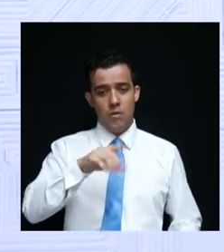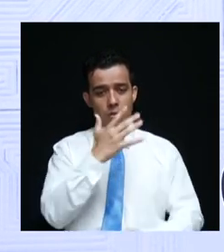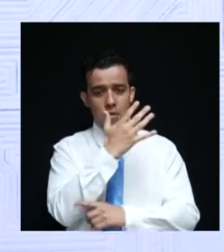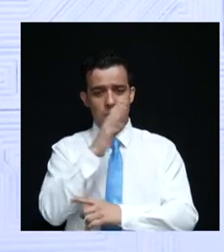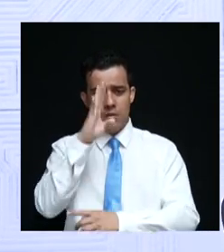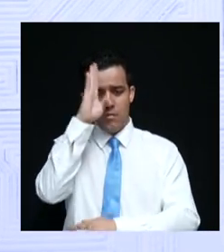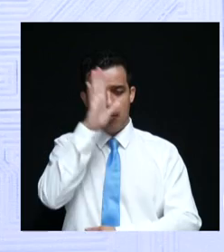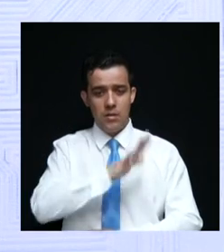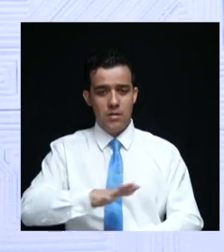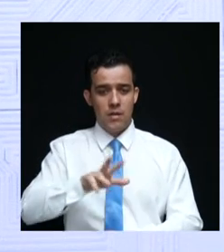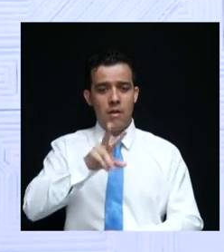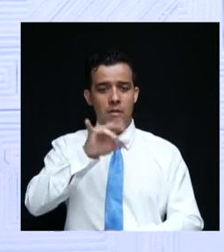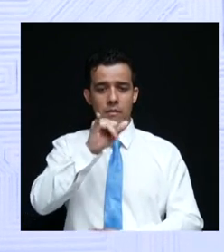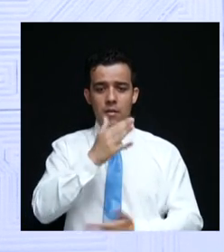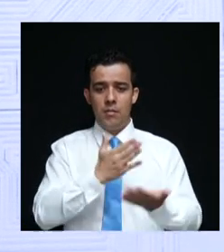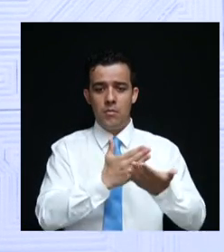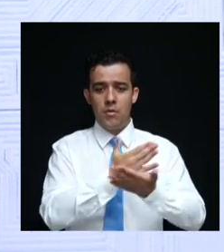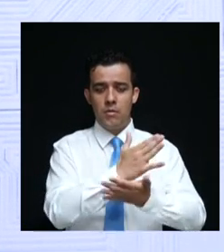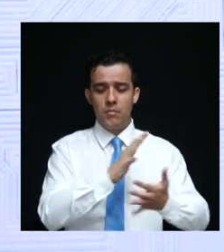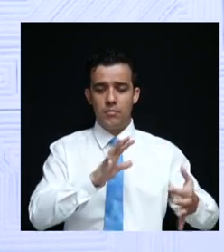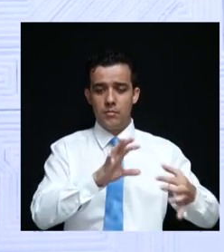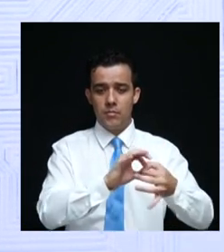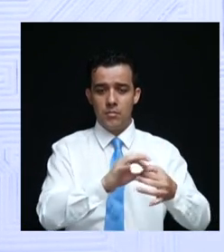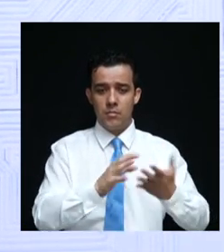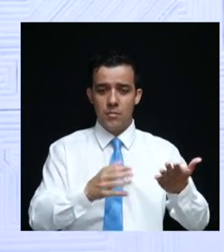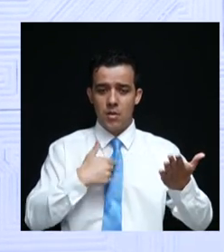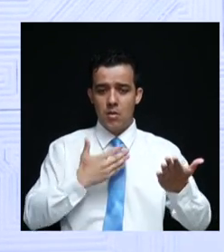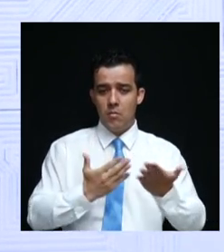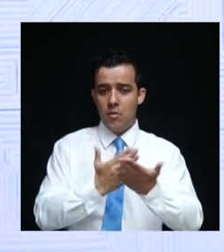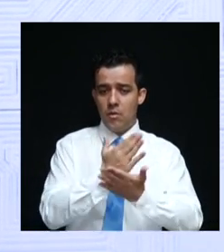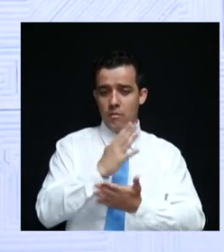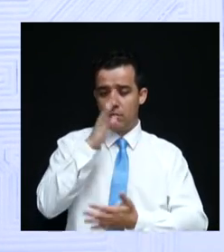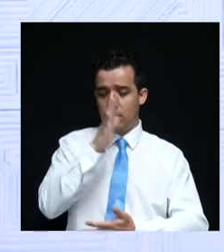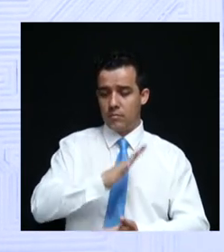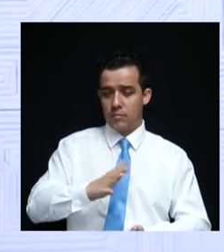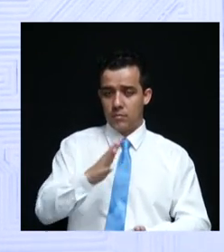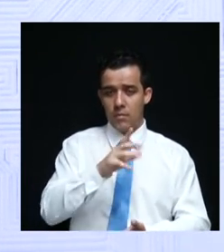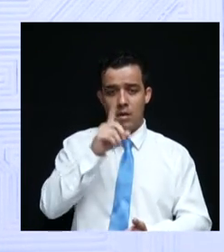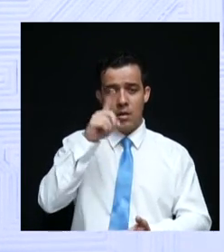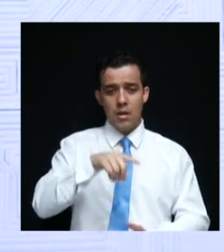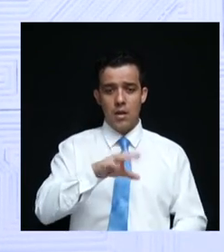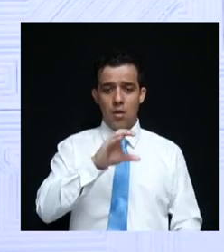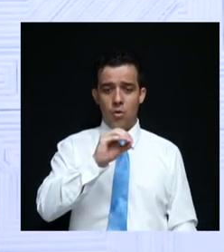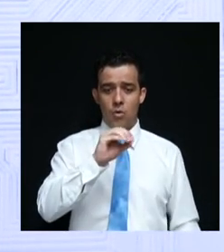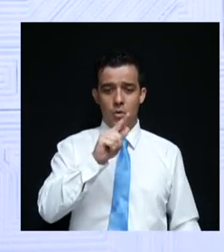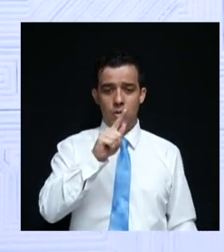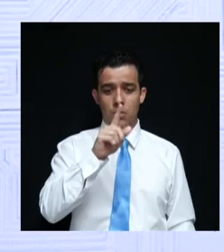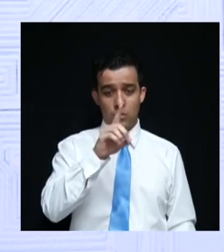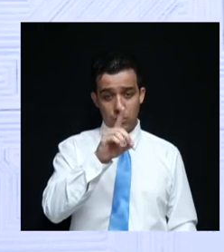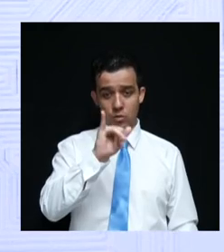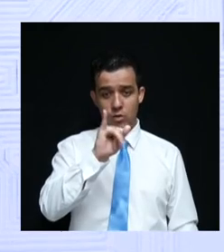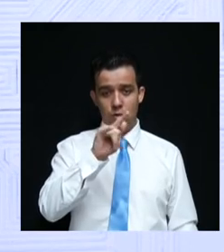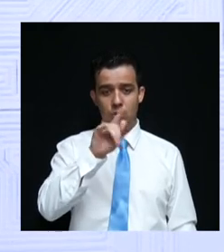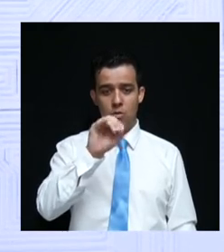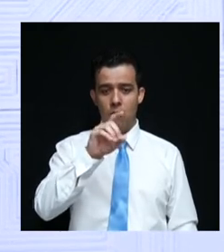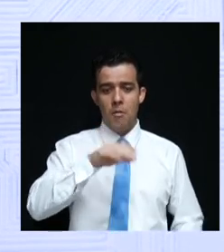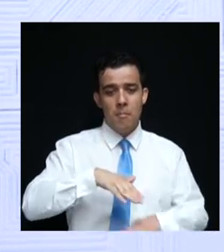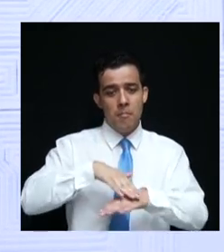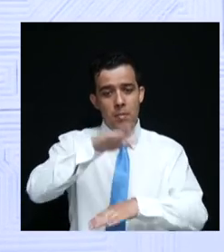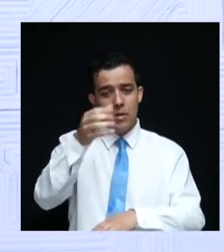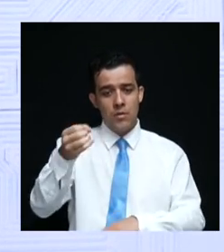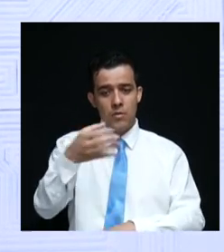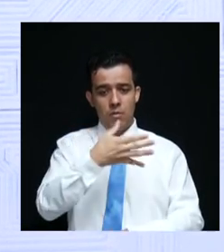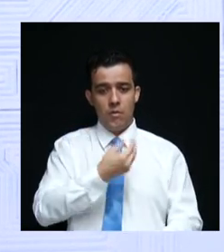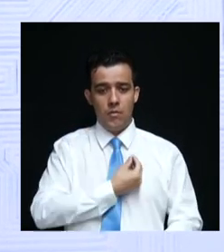o que eu aprovei do Congresso Nacional. Em dúvida nenhuma, é o código mais moderno que existe. Agora, eu,